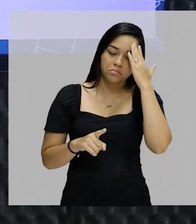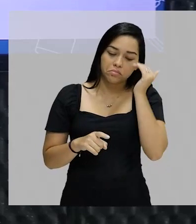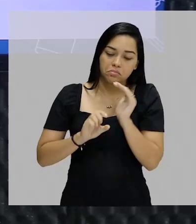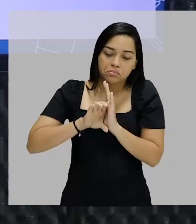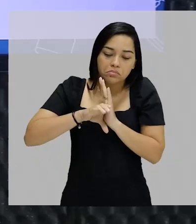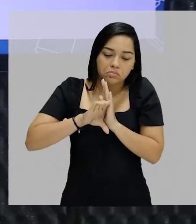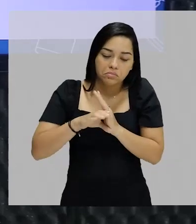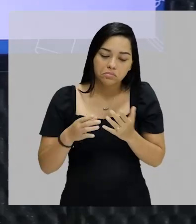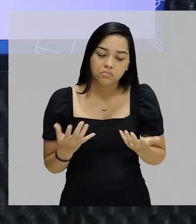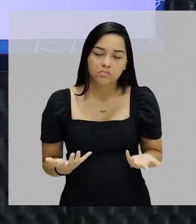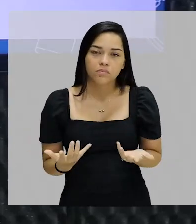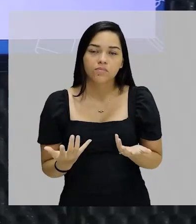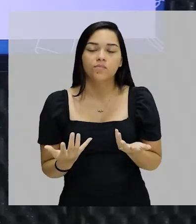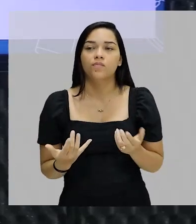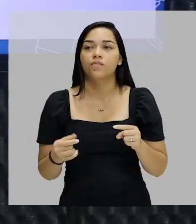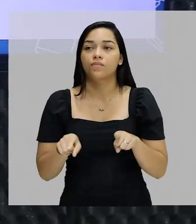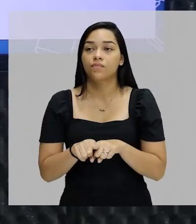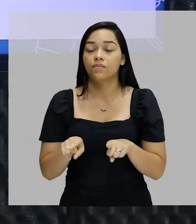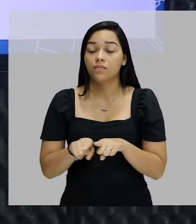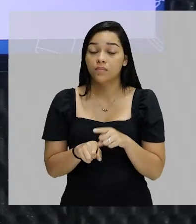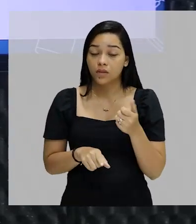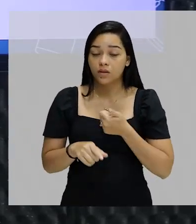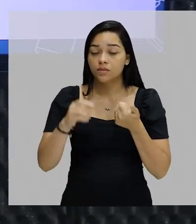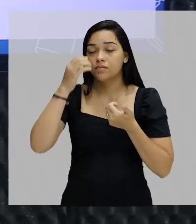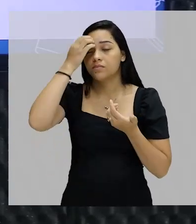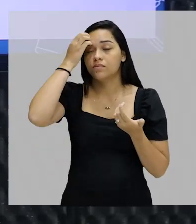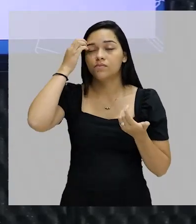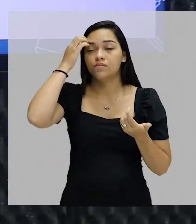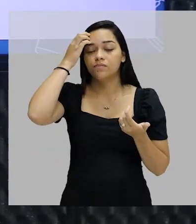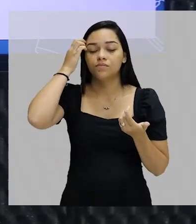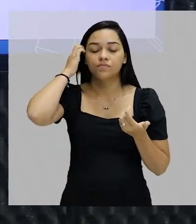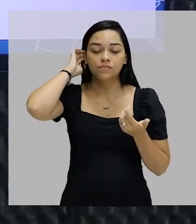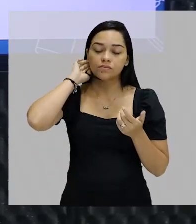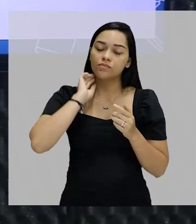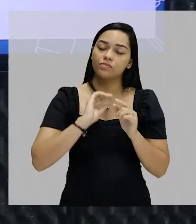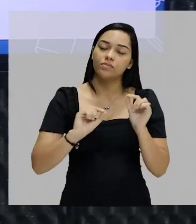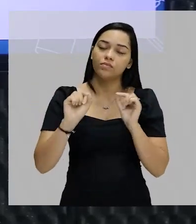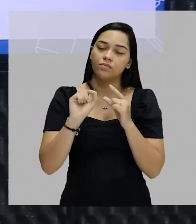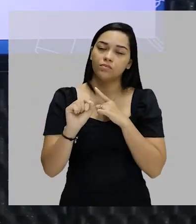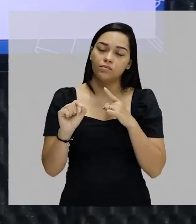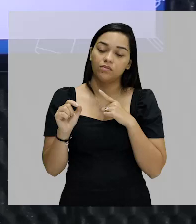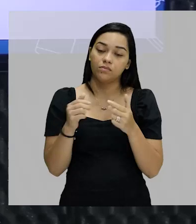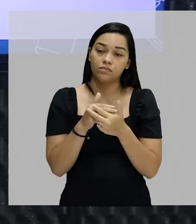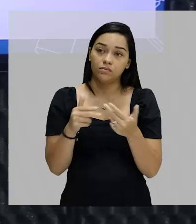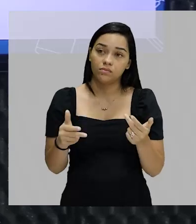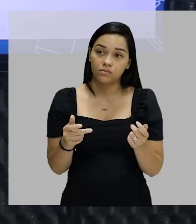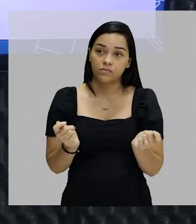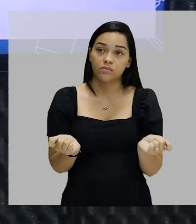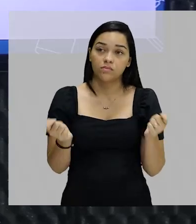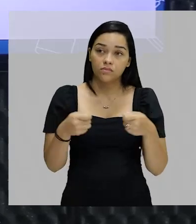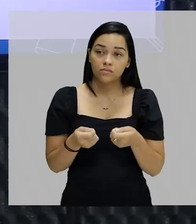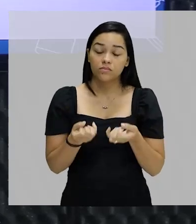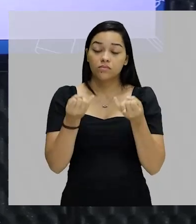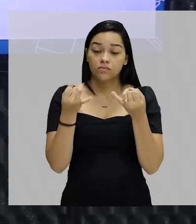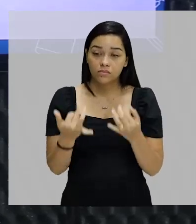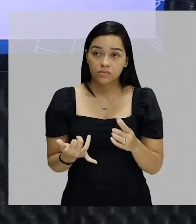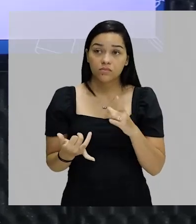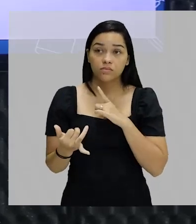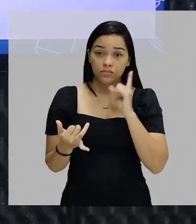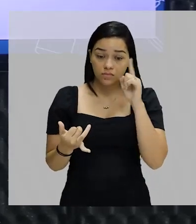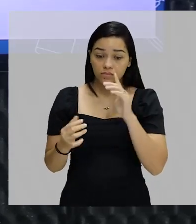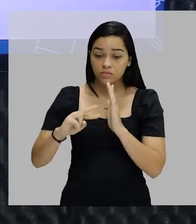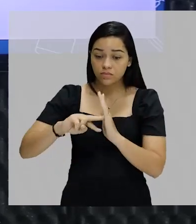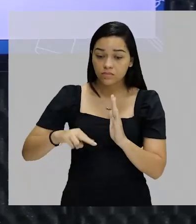definir muitas vezes, né? Então nesse primeiro tópico, eu vou te dar indícios de uma possível definição sobre aquilo que é